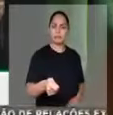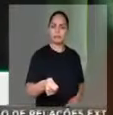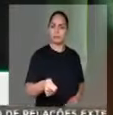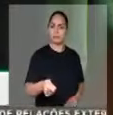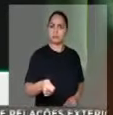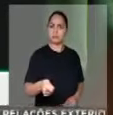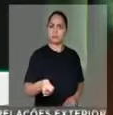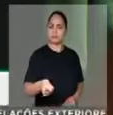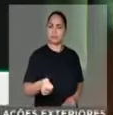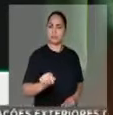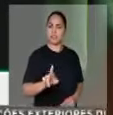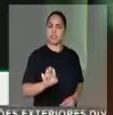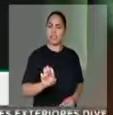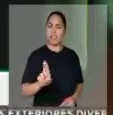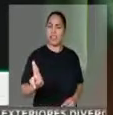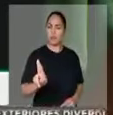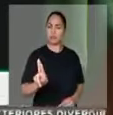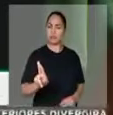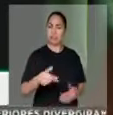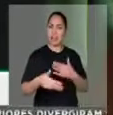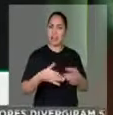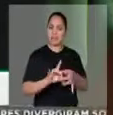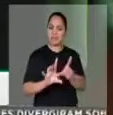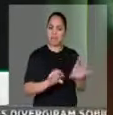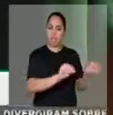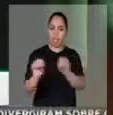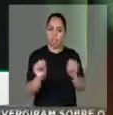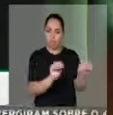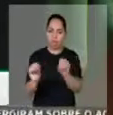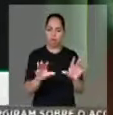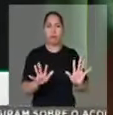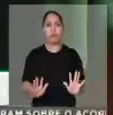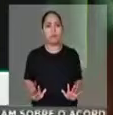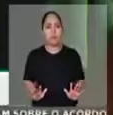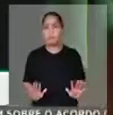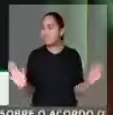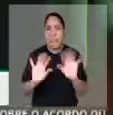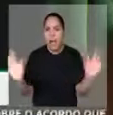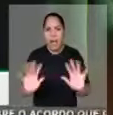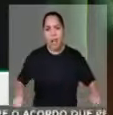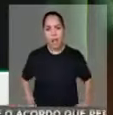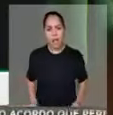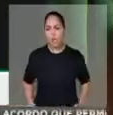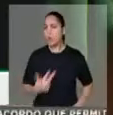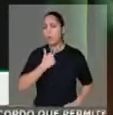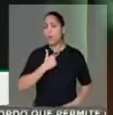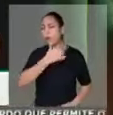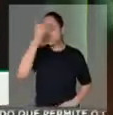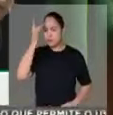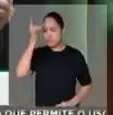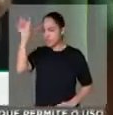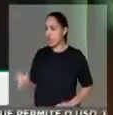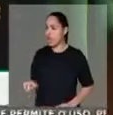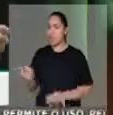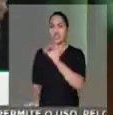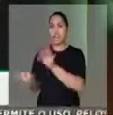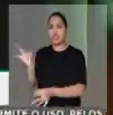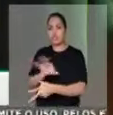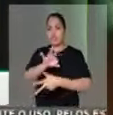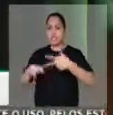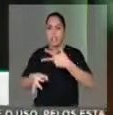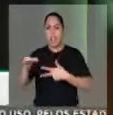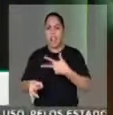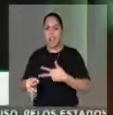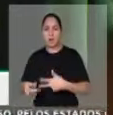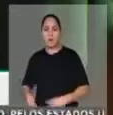do réu. Nós não podemos ter alguém do Poder Judiciário fazer com que os fins justifiquem